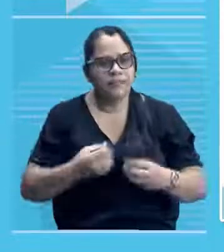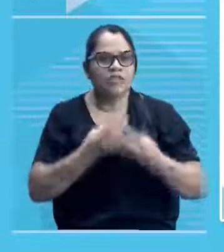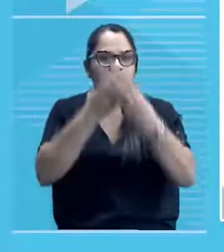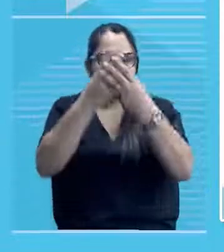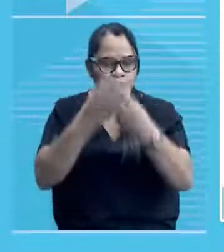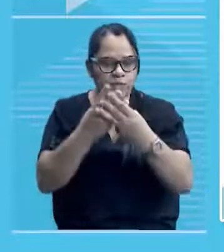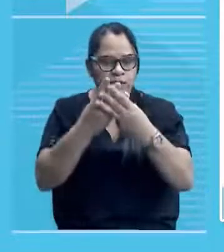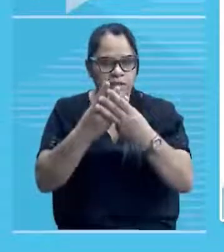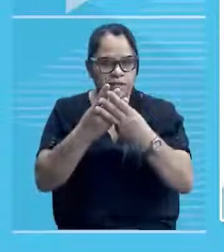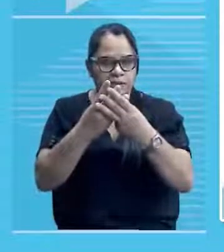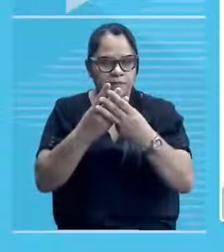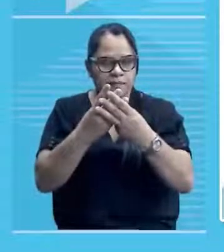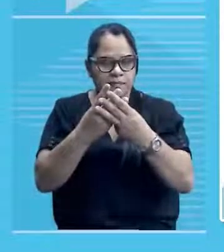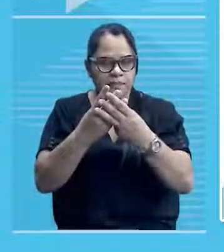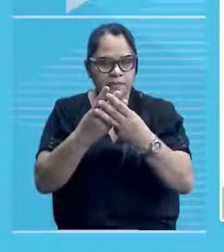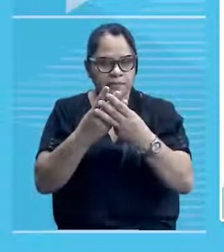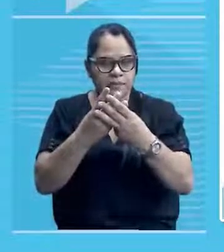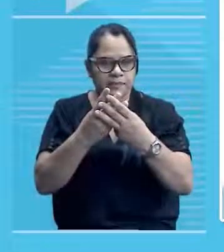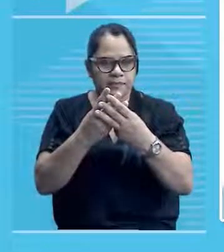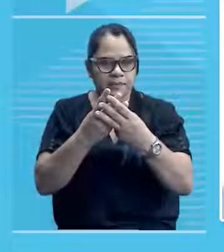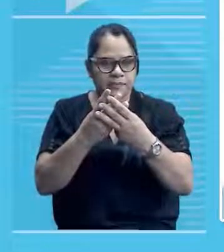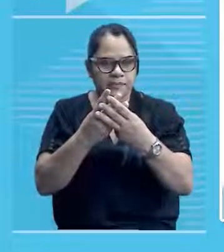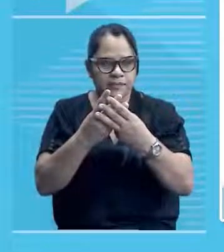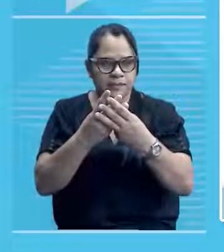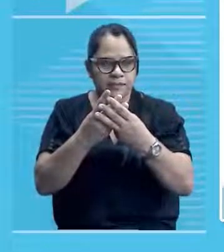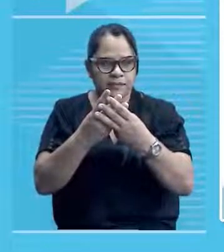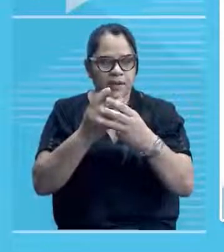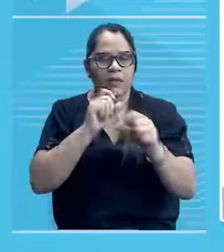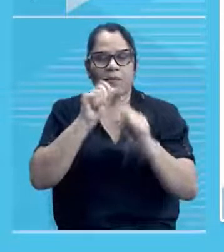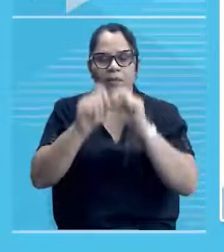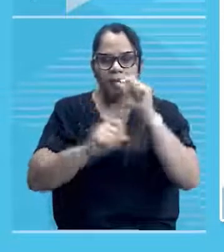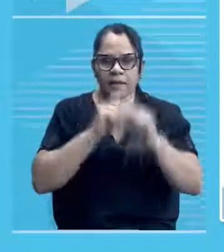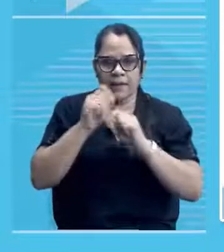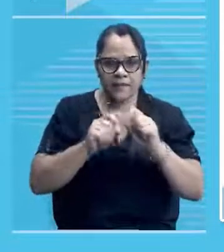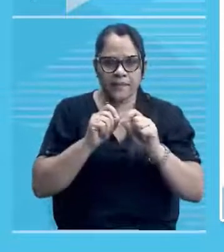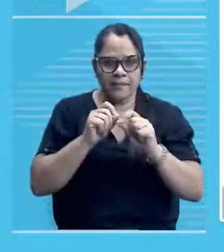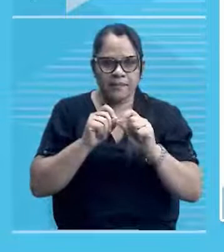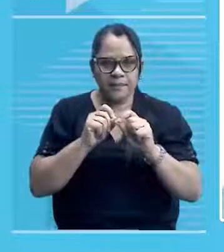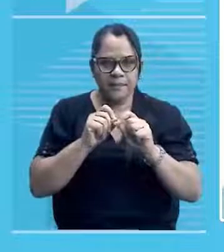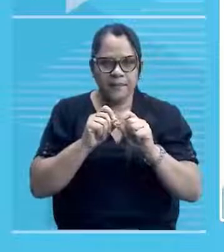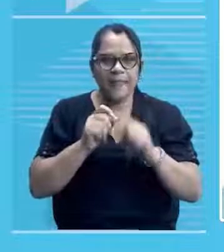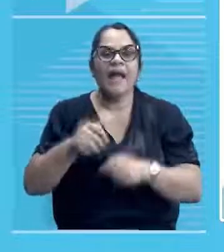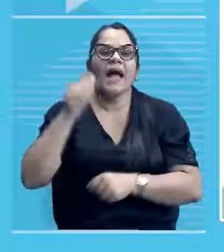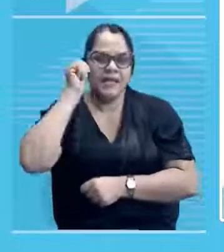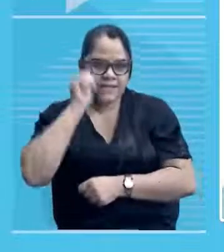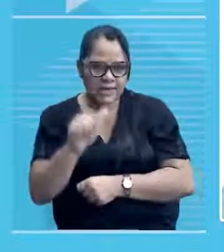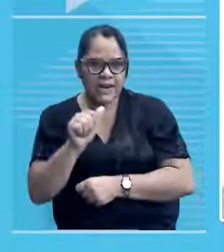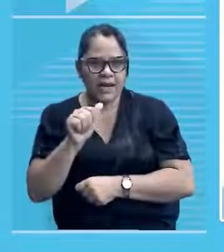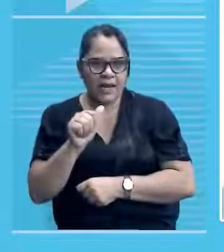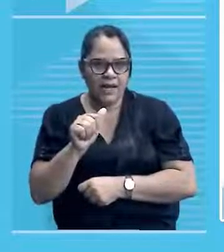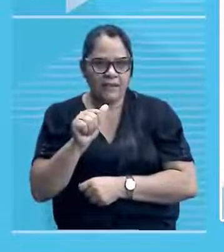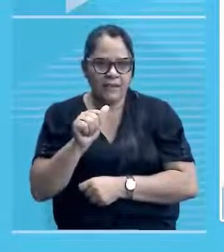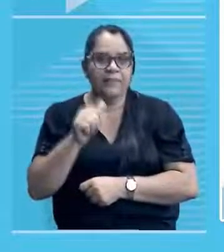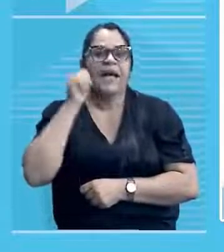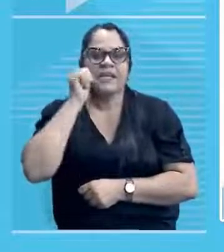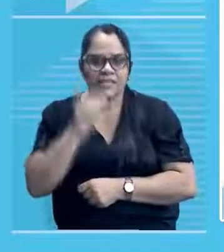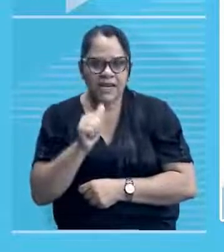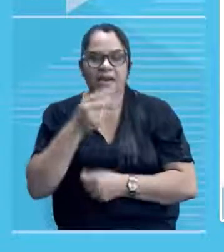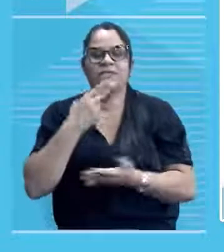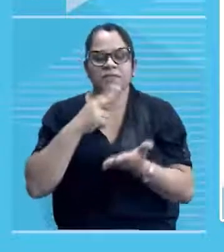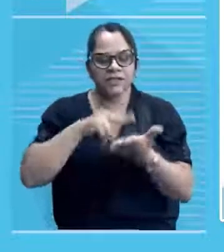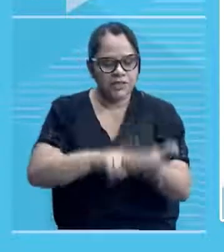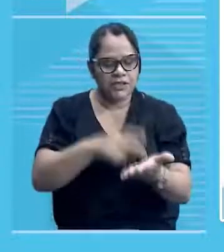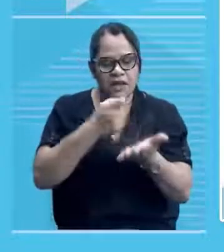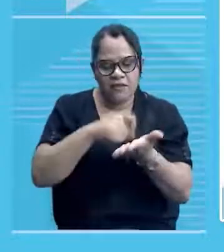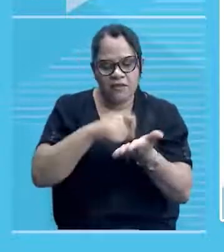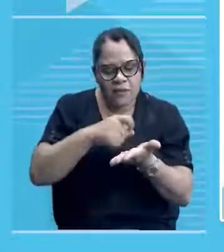é exatamente o fato dela ter escrito uma carta ao governador